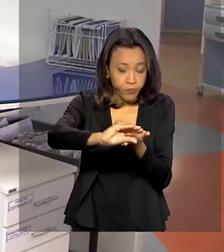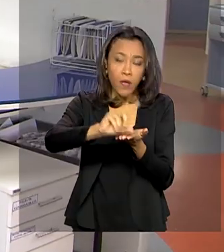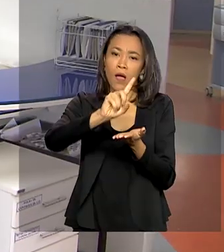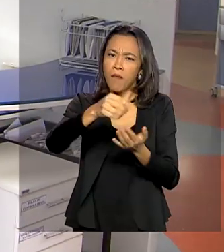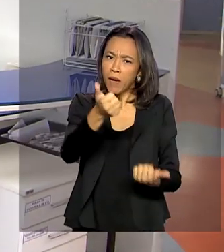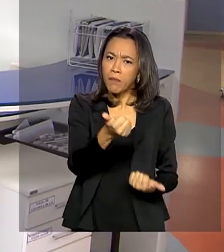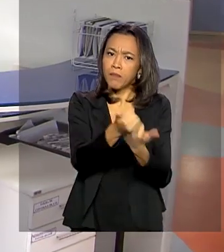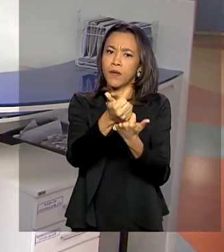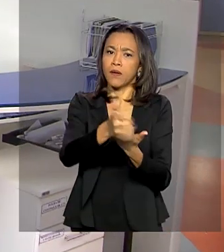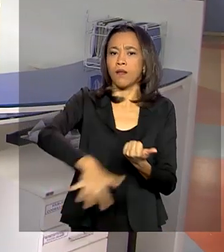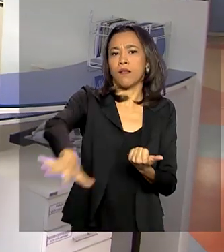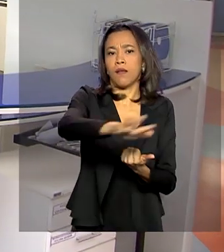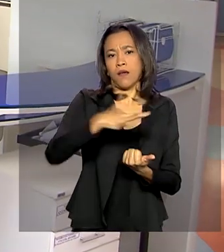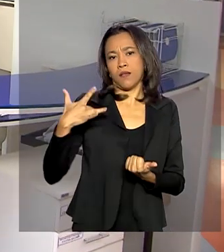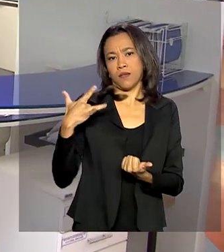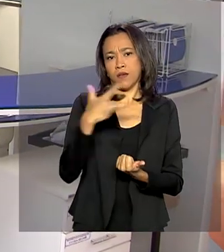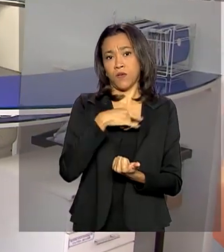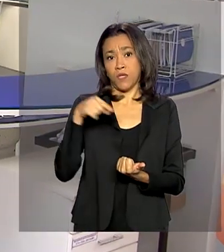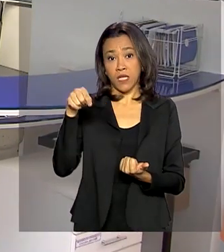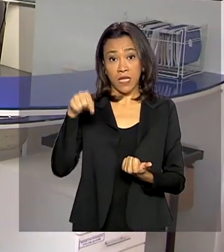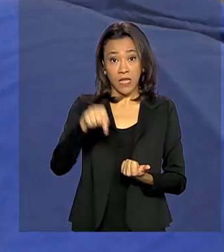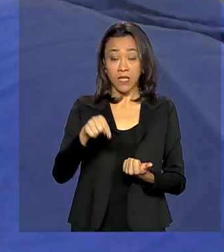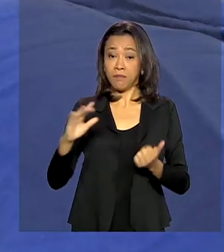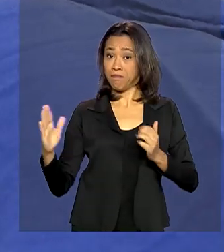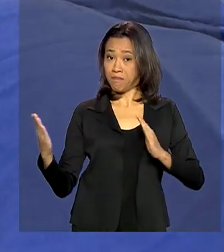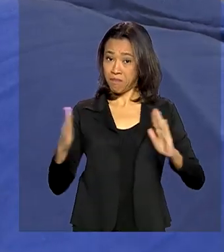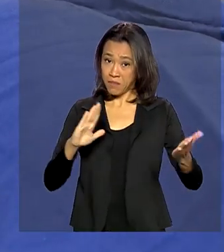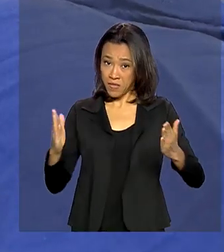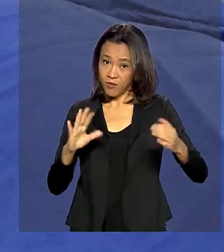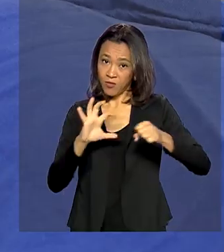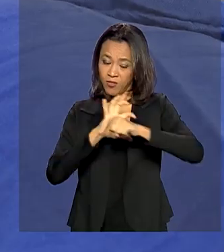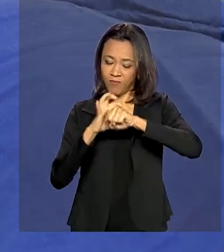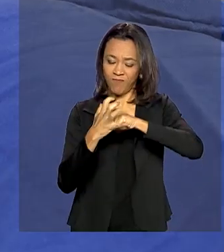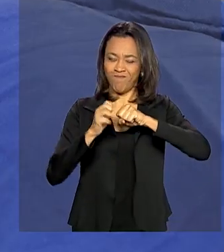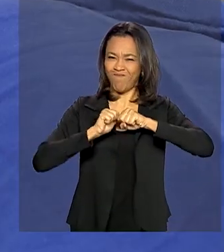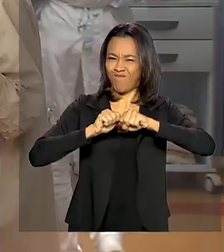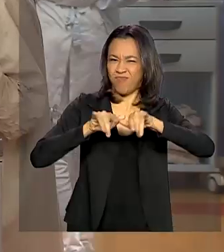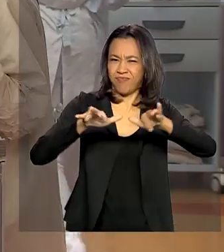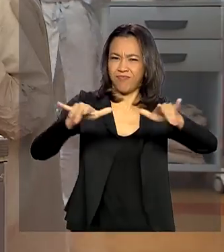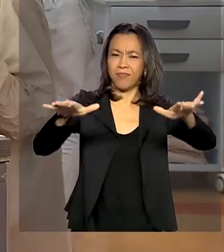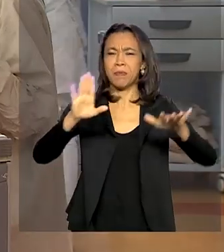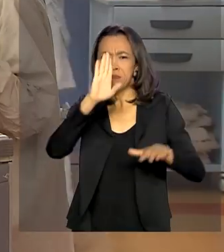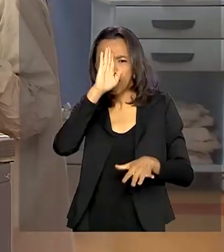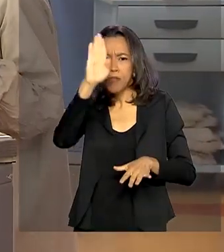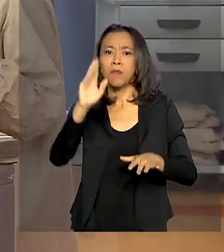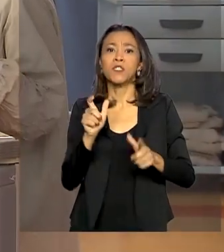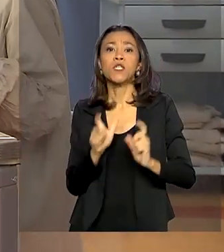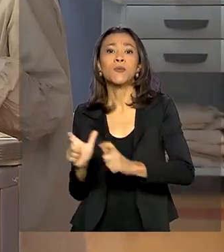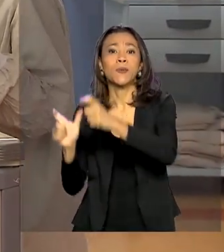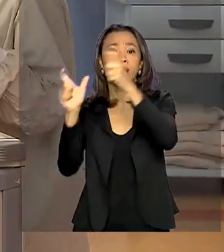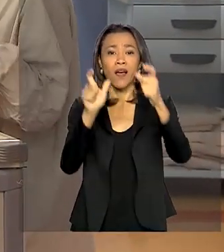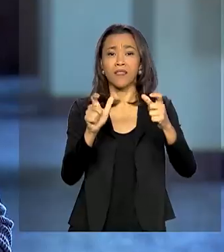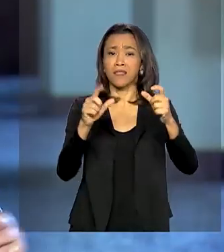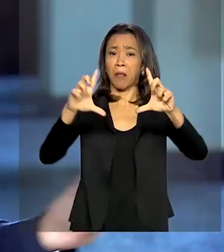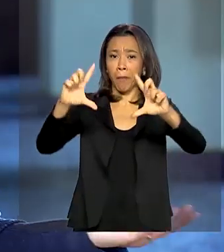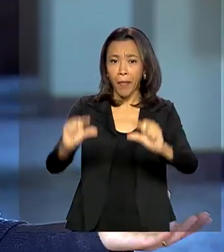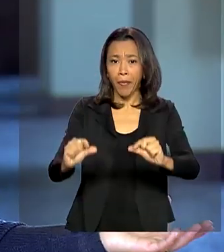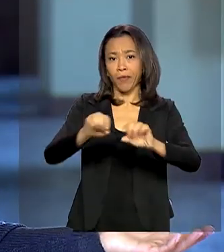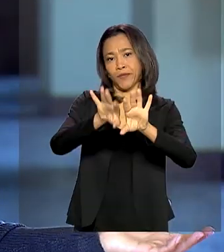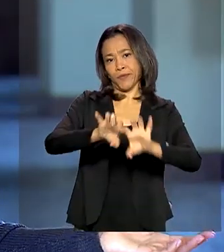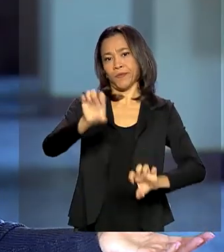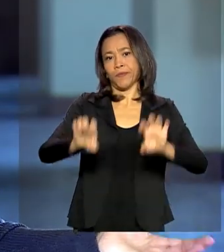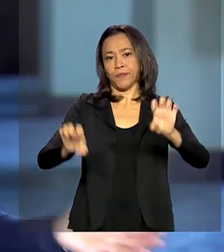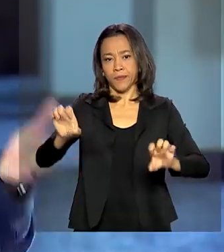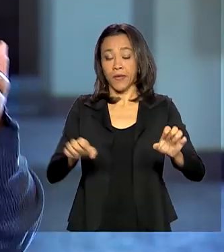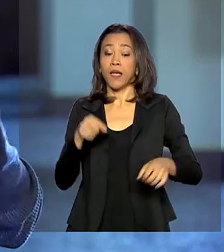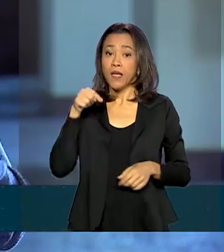reforçar a saúde durante a pandemia da Covid-19, principalmente em regiões com menor infraestrutura. O crédito